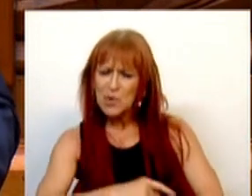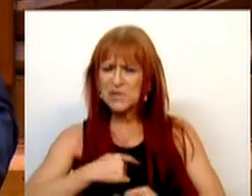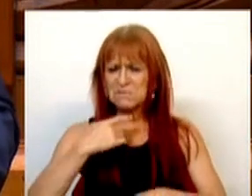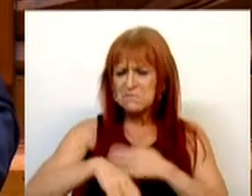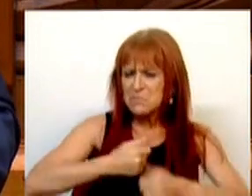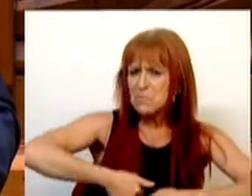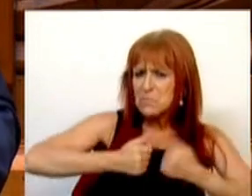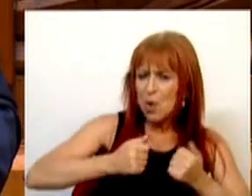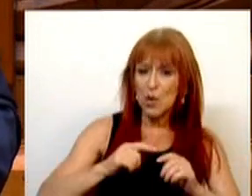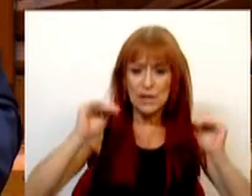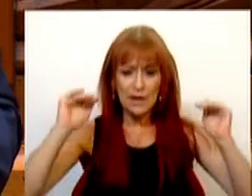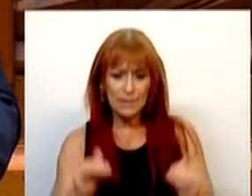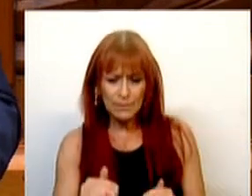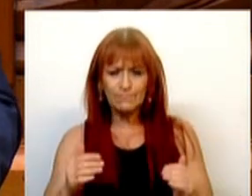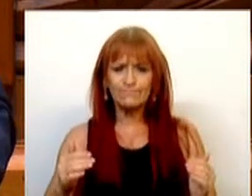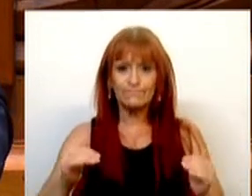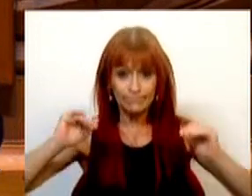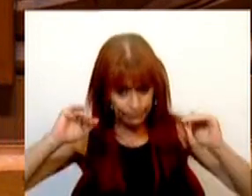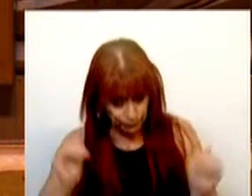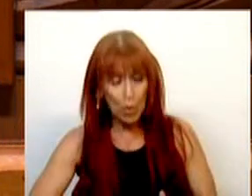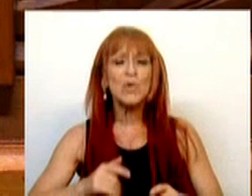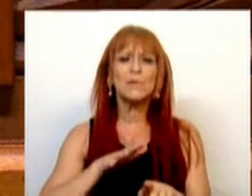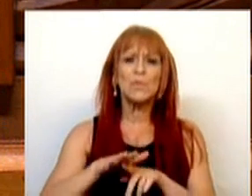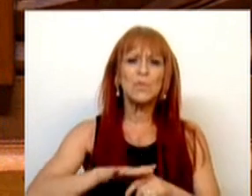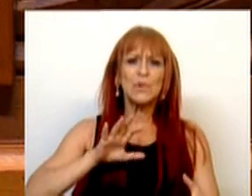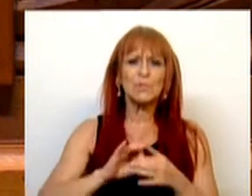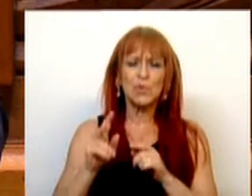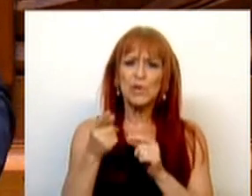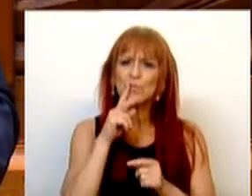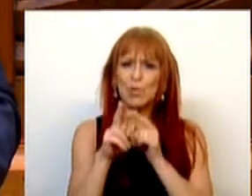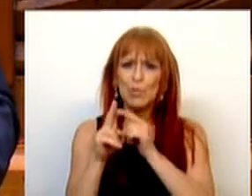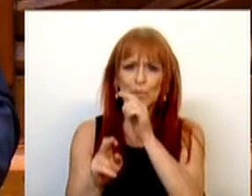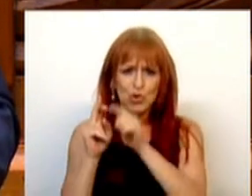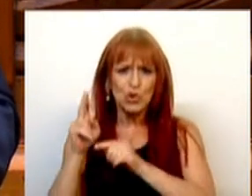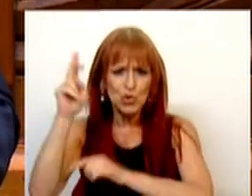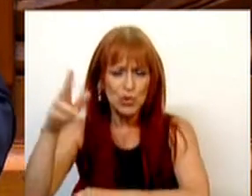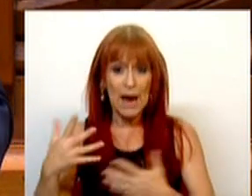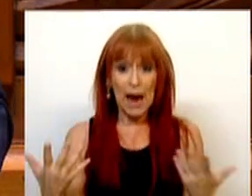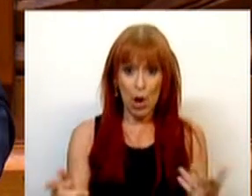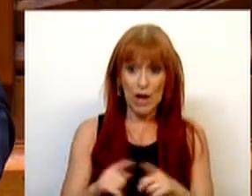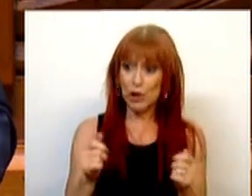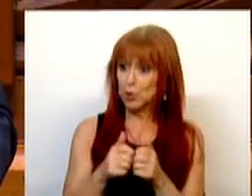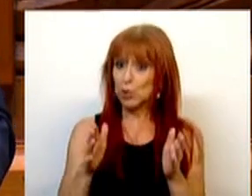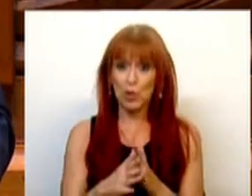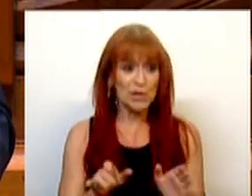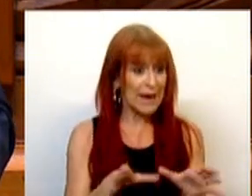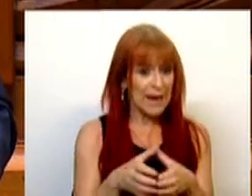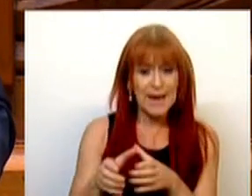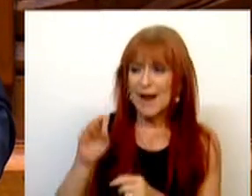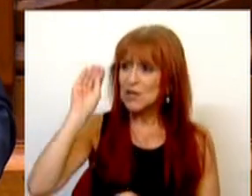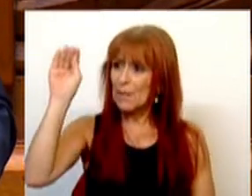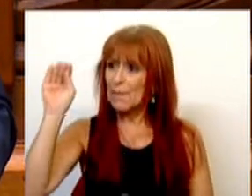eficácia para mitigar os efeitos da subida dos juros. Importa agora que todas as entidades